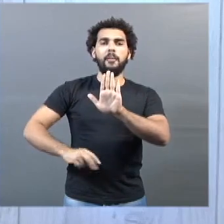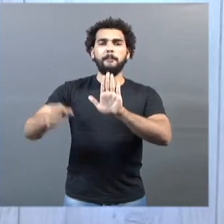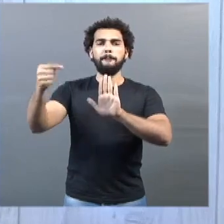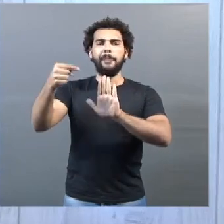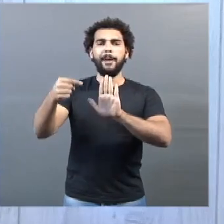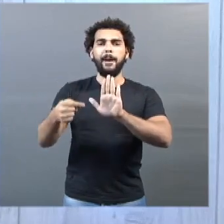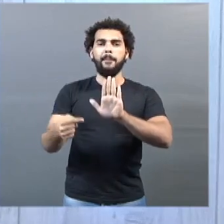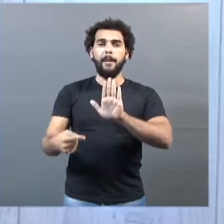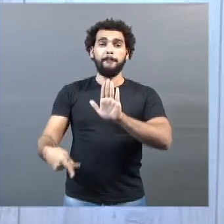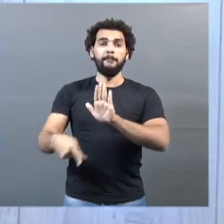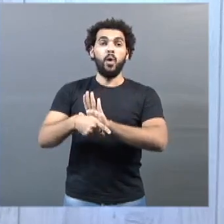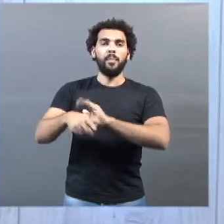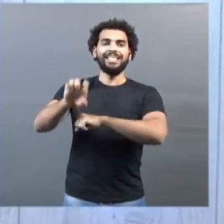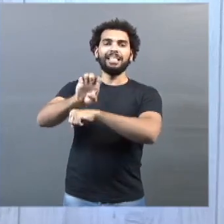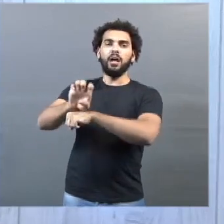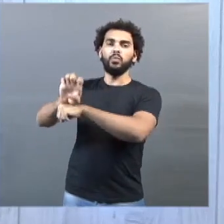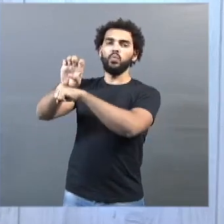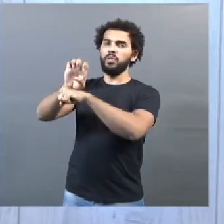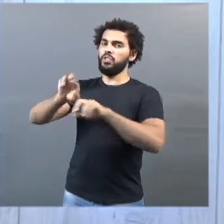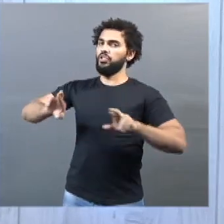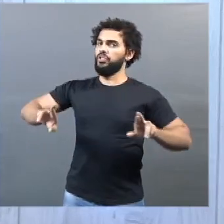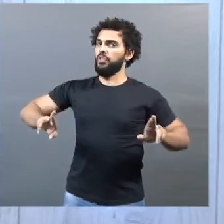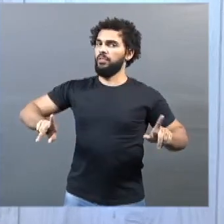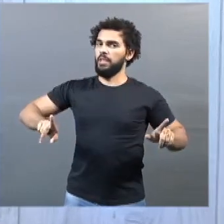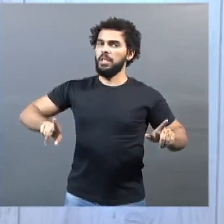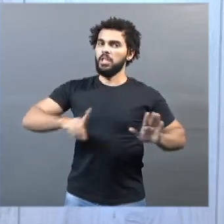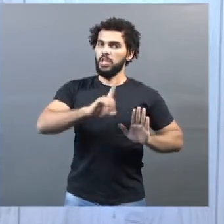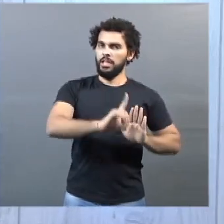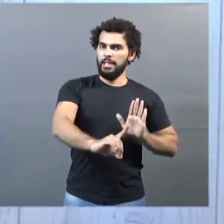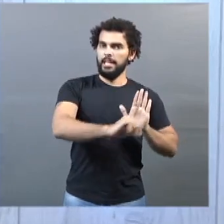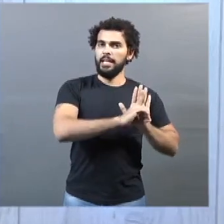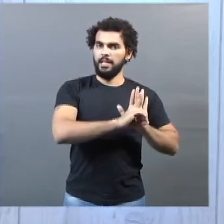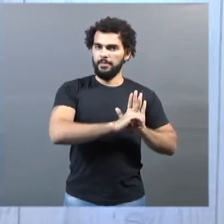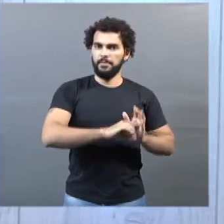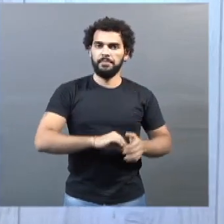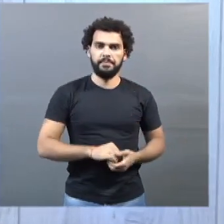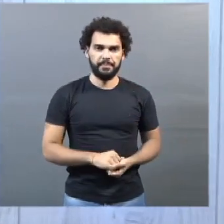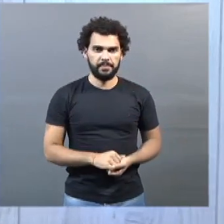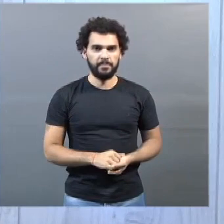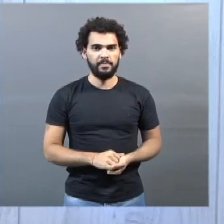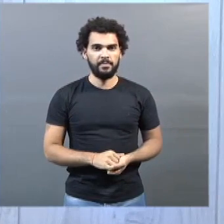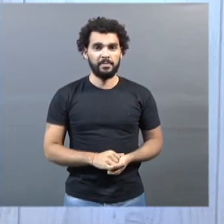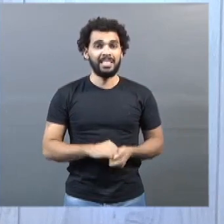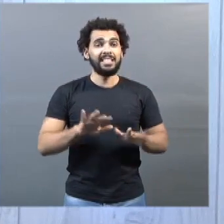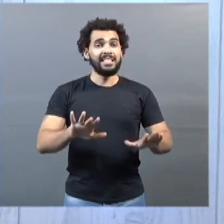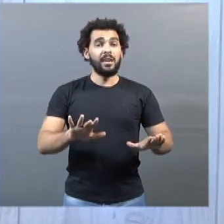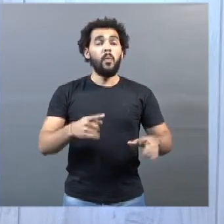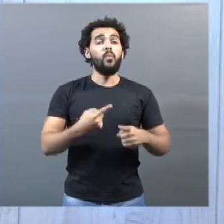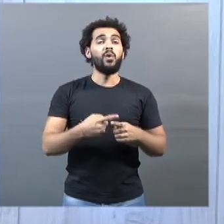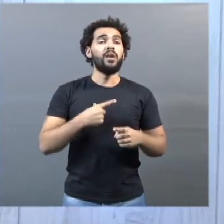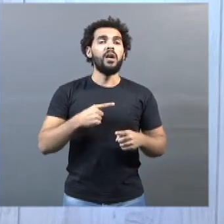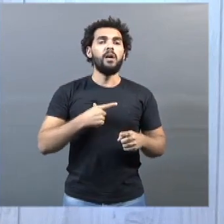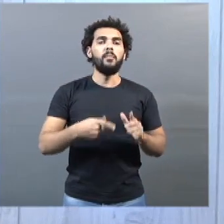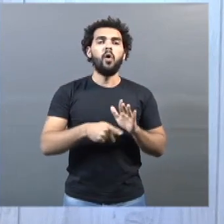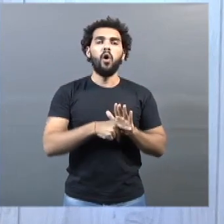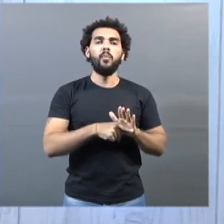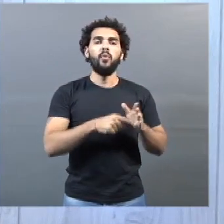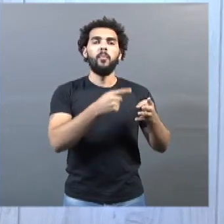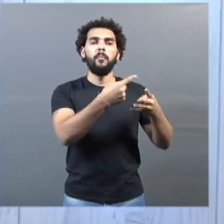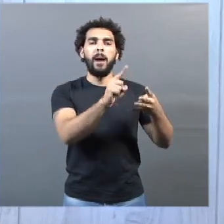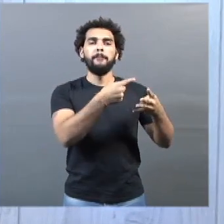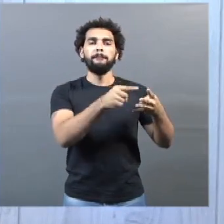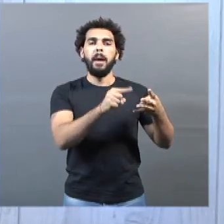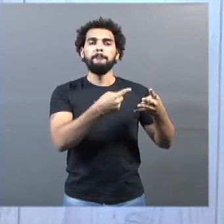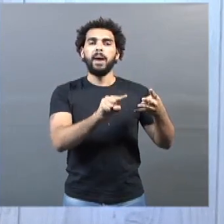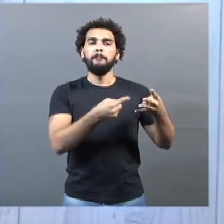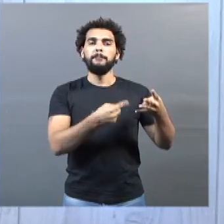o último decreto municipal. A cidade faz parte da onda verde do Minas Consciente. É a fase